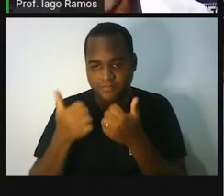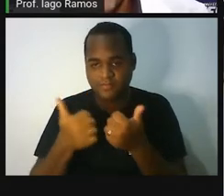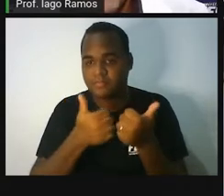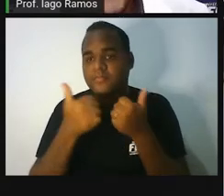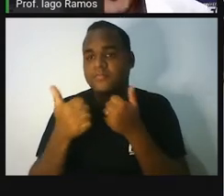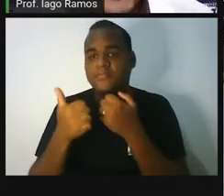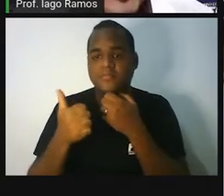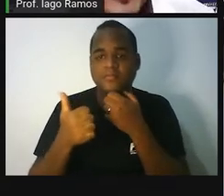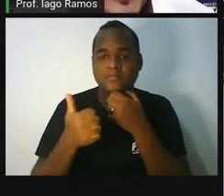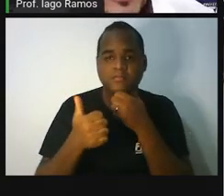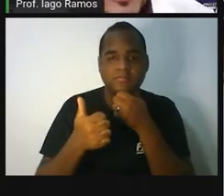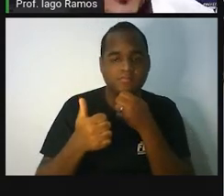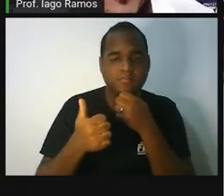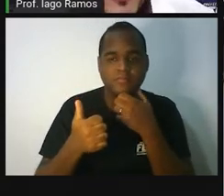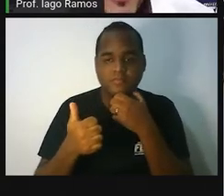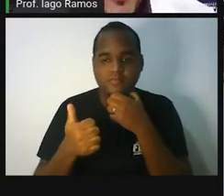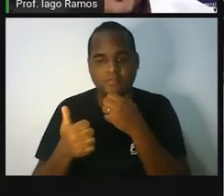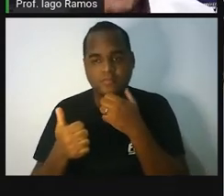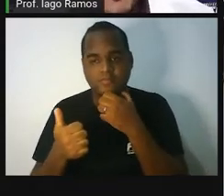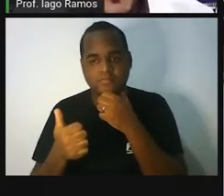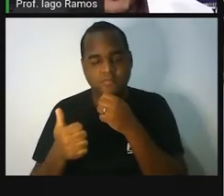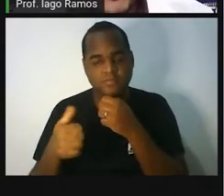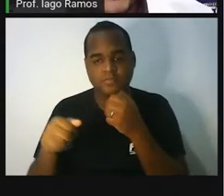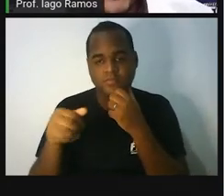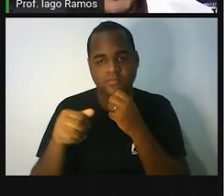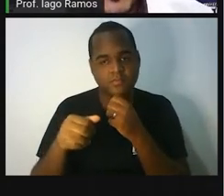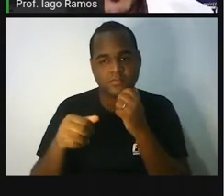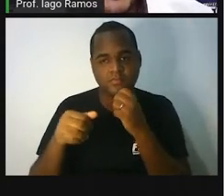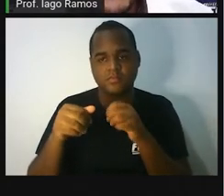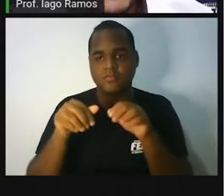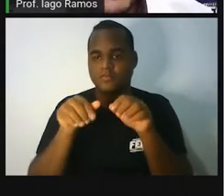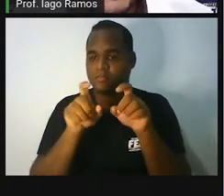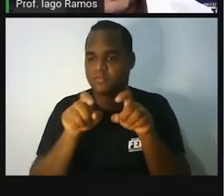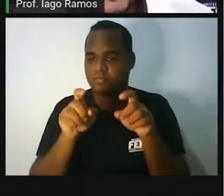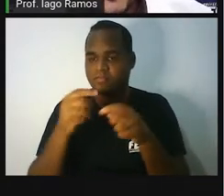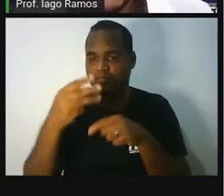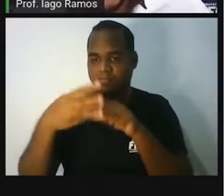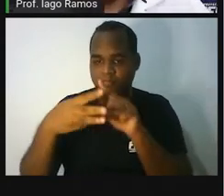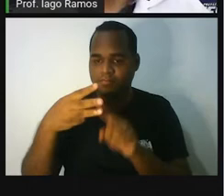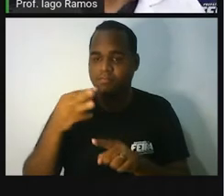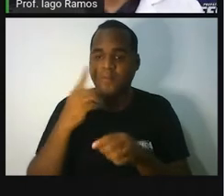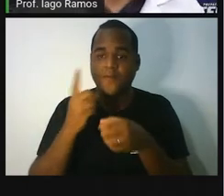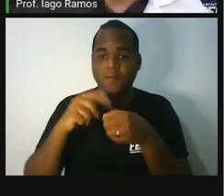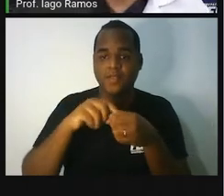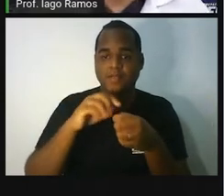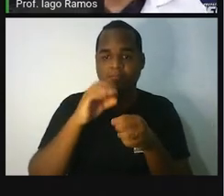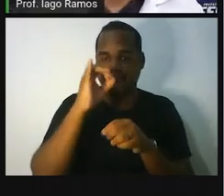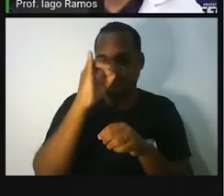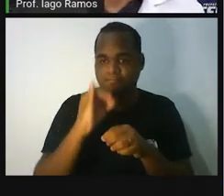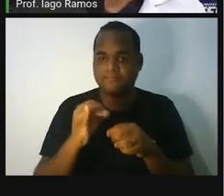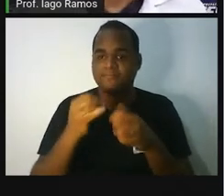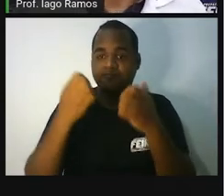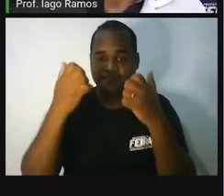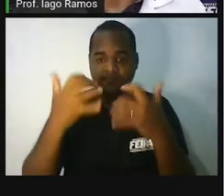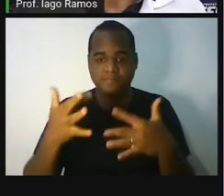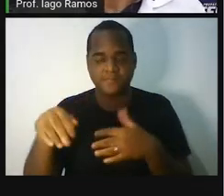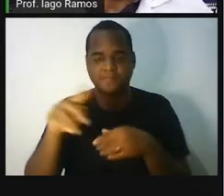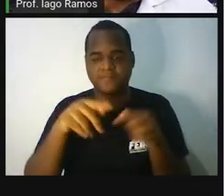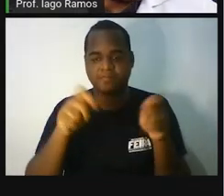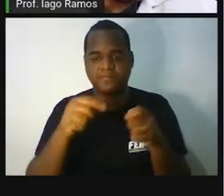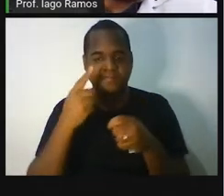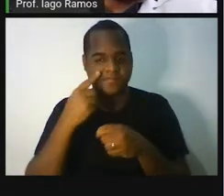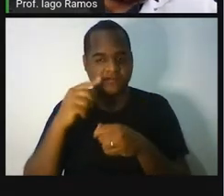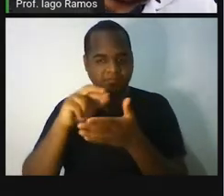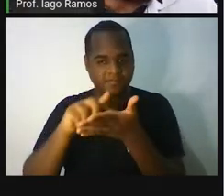clicar aqui, ó, nos três tacinhos. Vamos voltar lá para o índice, porque a gente já entendeu qual é o objetivo do material.